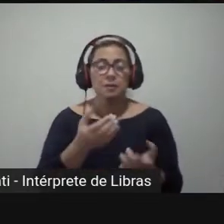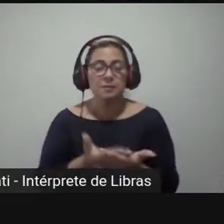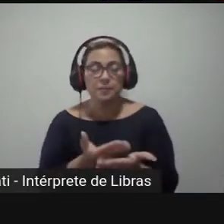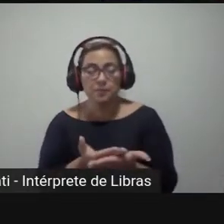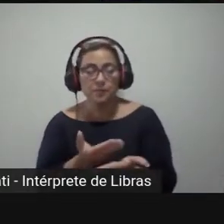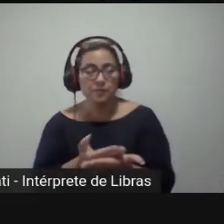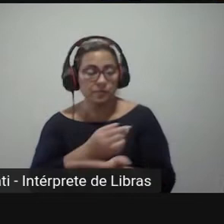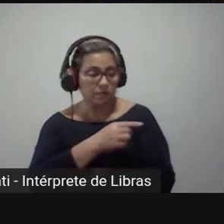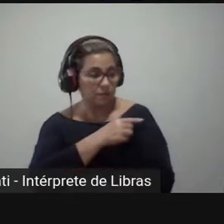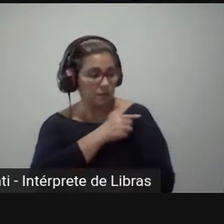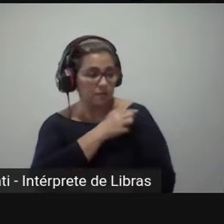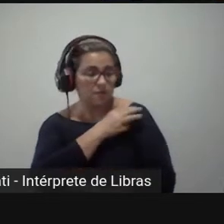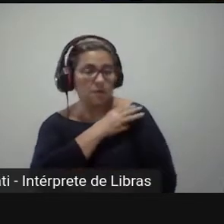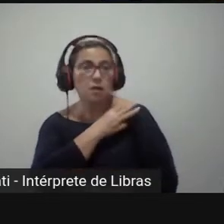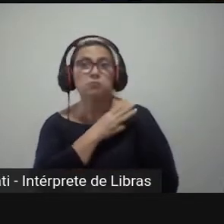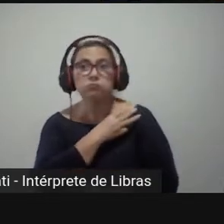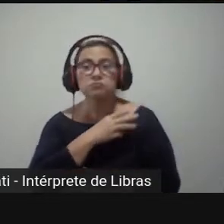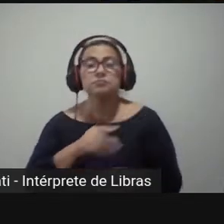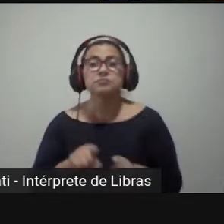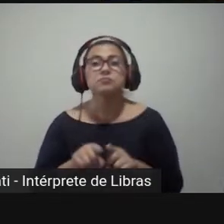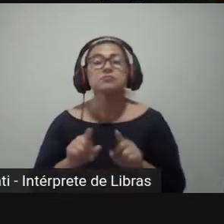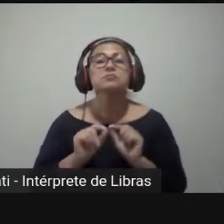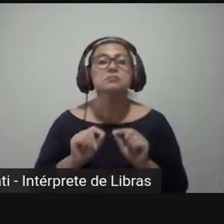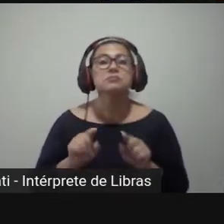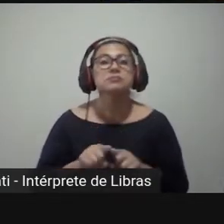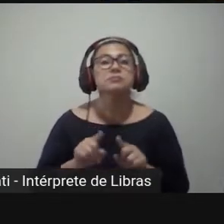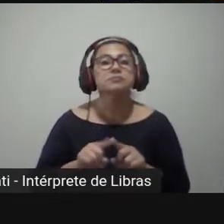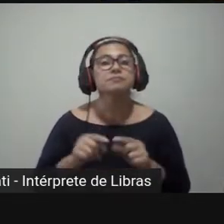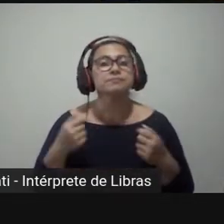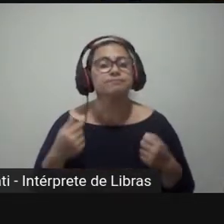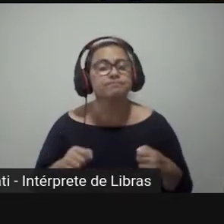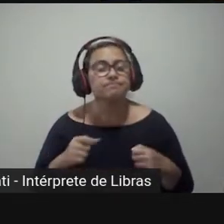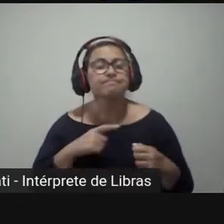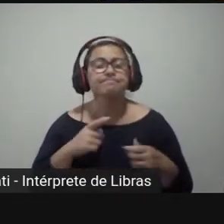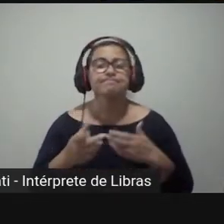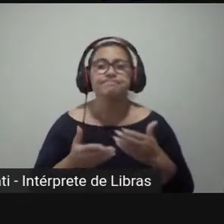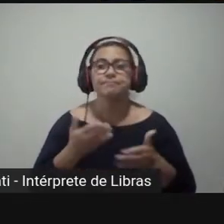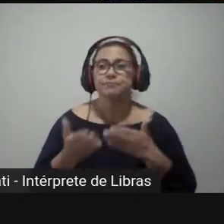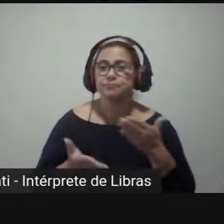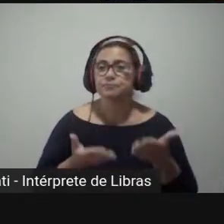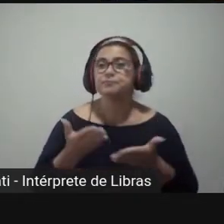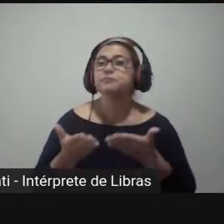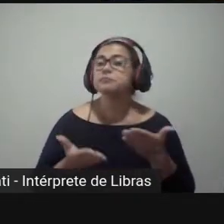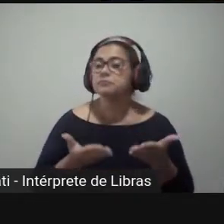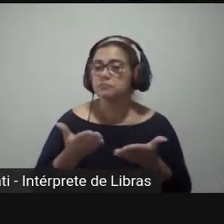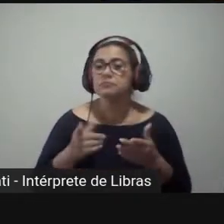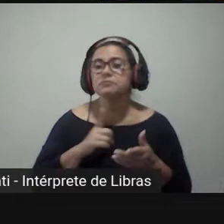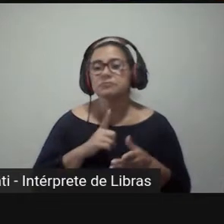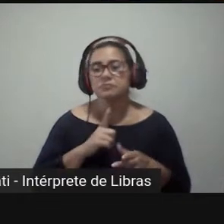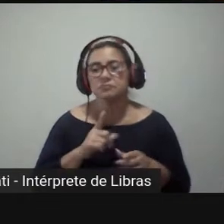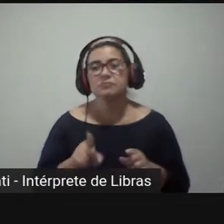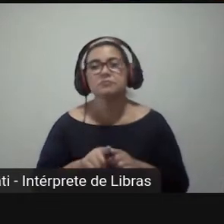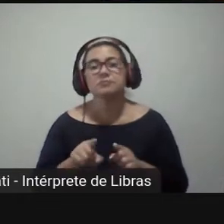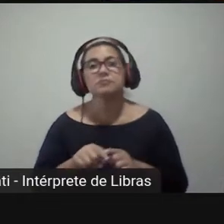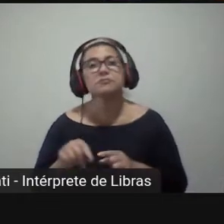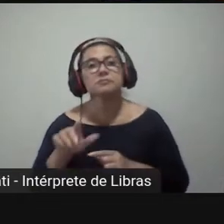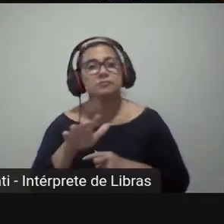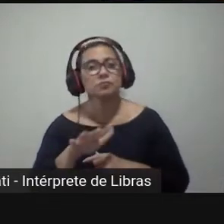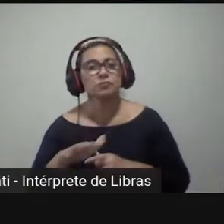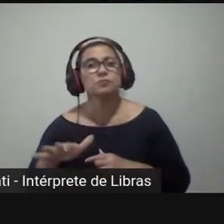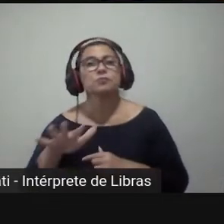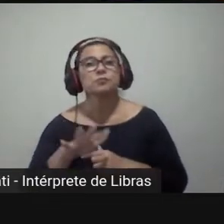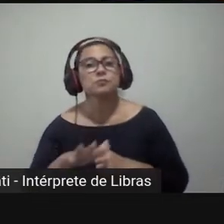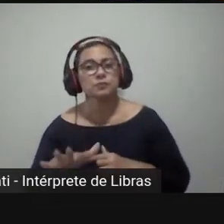Finalmente, cabeçalhos de assuntos e taxonomias, não necessário um tratamento mínimo. Hoje, na verdade, existe apenas um campo branco